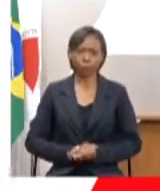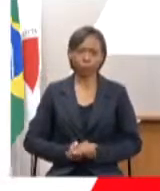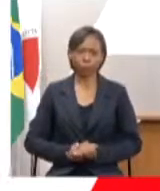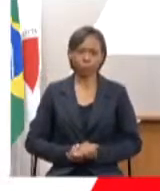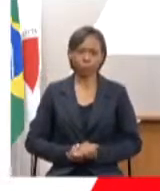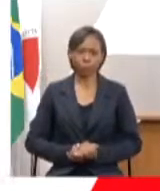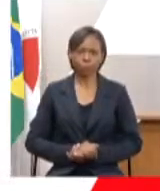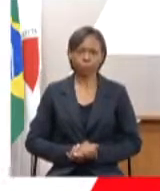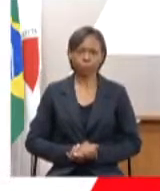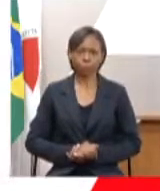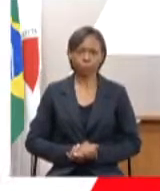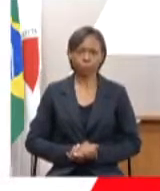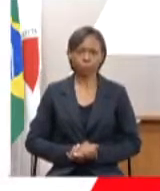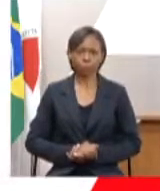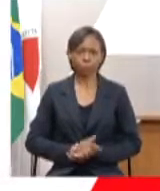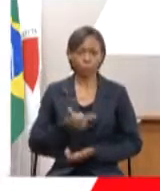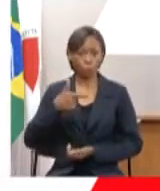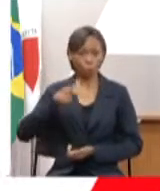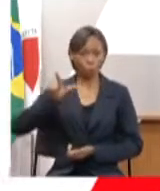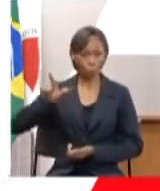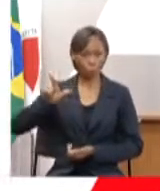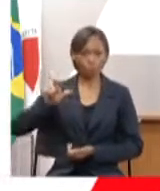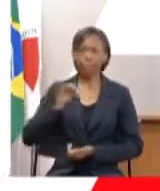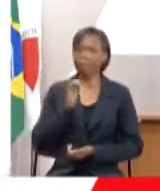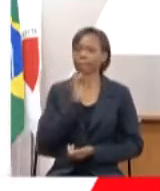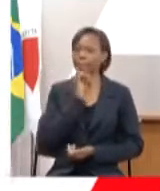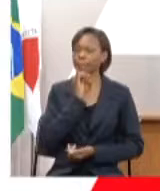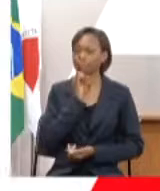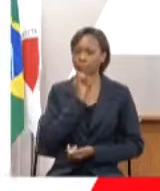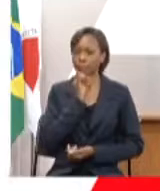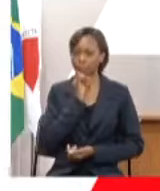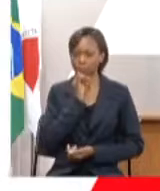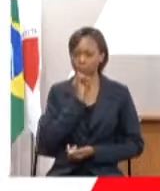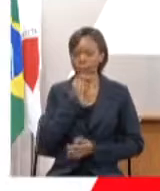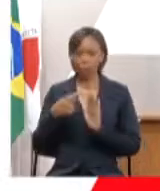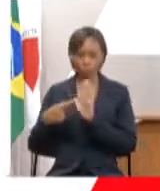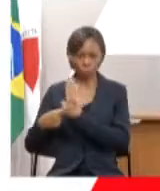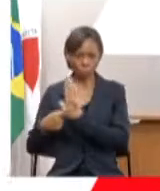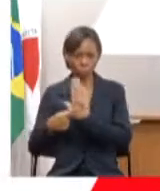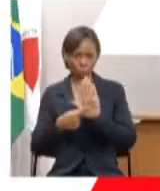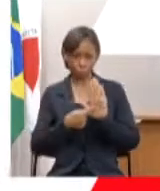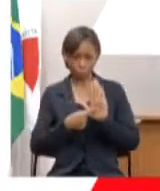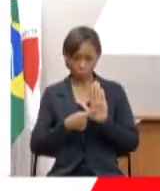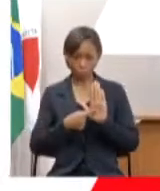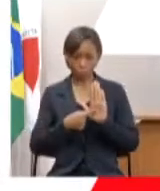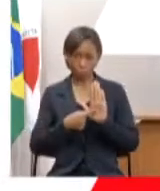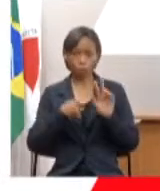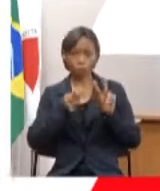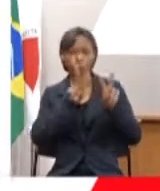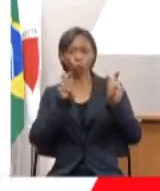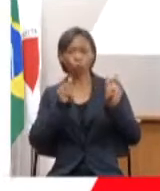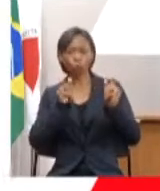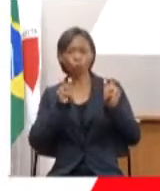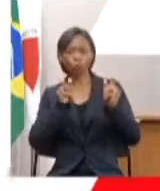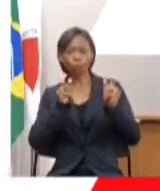E, mais um de exemplo, um outro indicador sobre investimentos